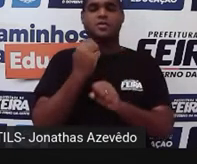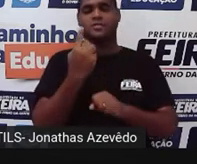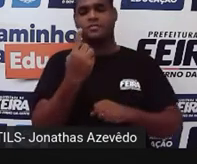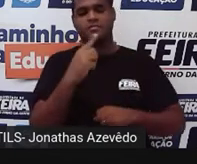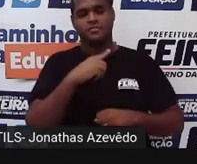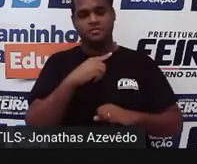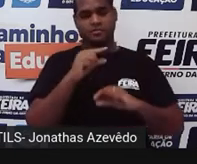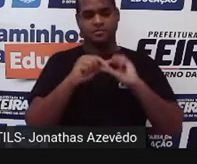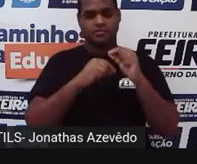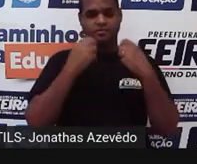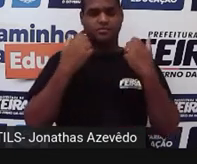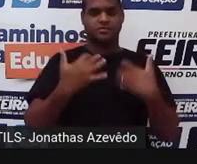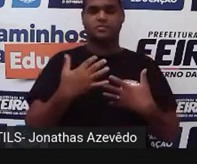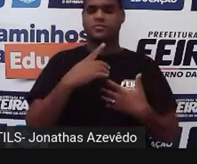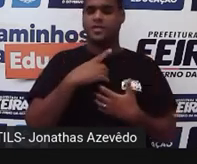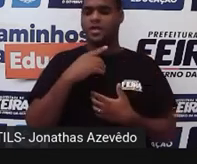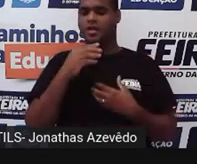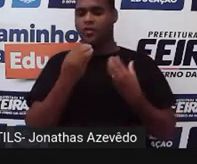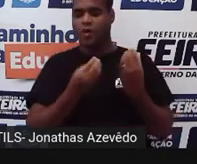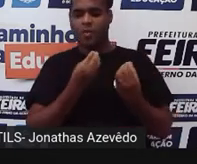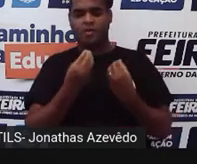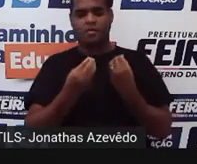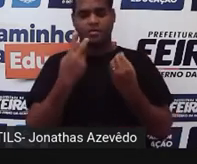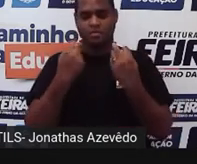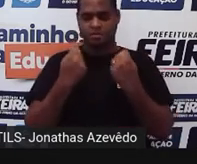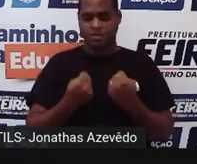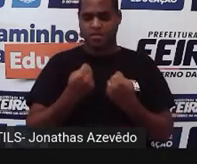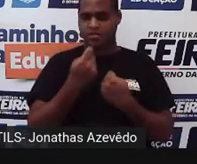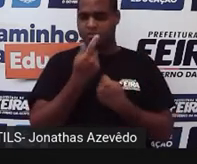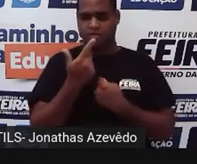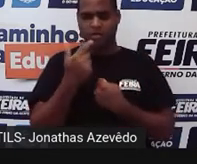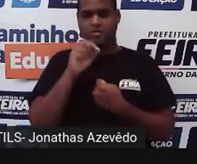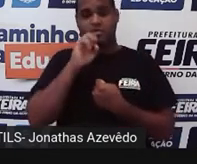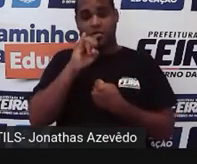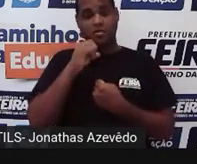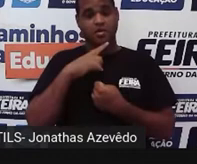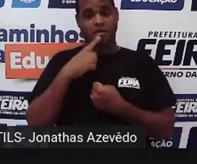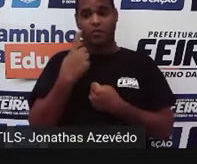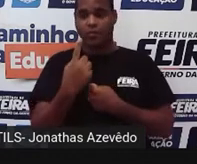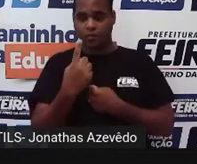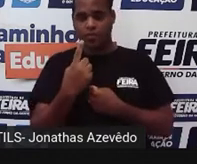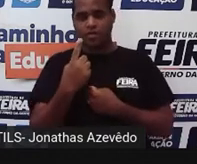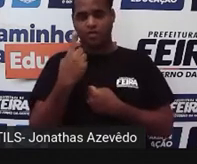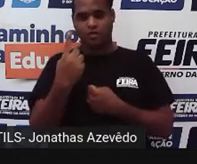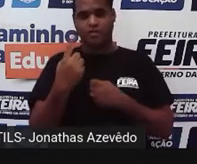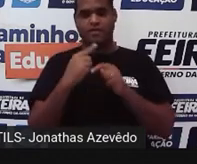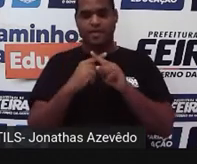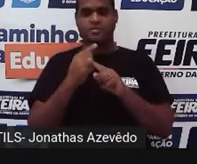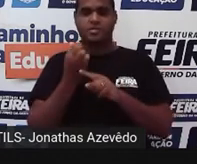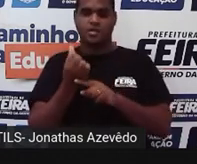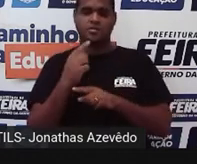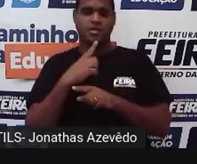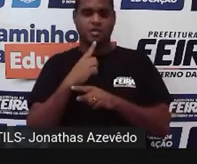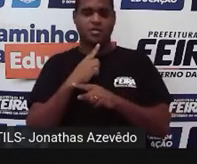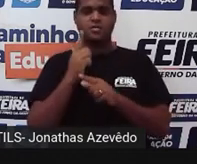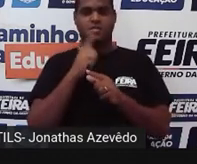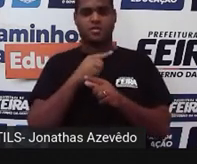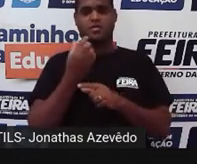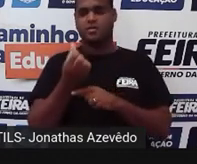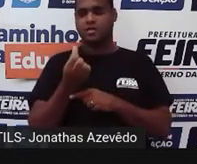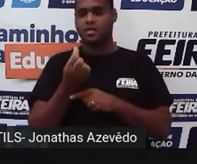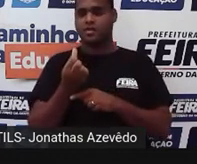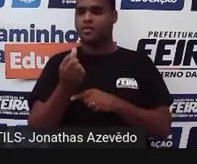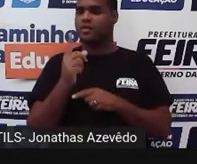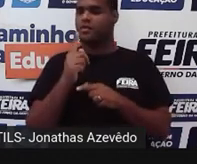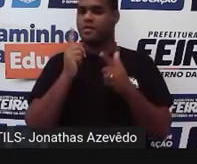e é por isso que é como se não tivesse peso porque se aqui fosse 1 1 vezes 6 dá 6 então a gente não